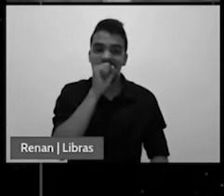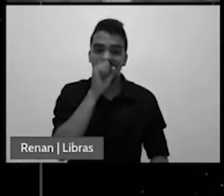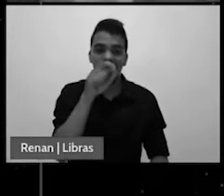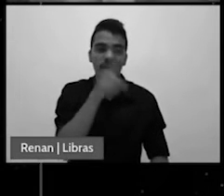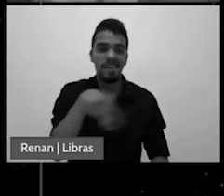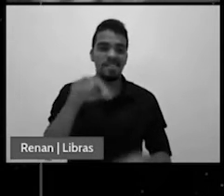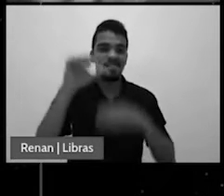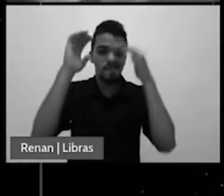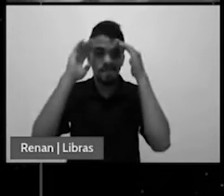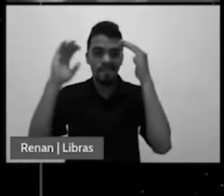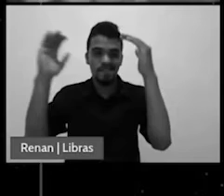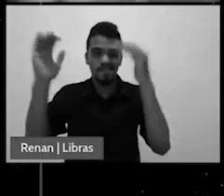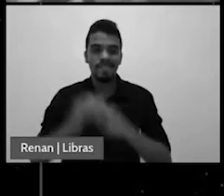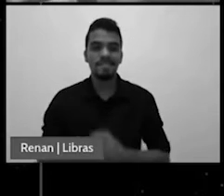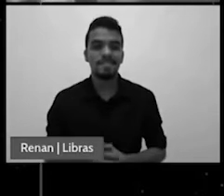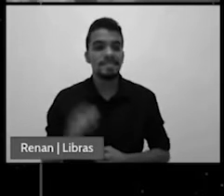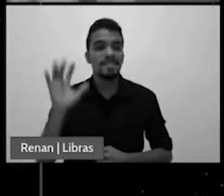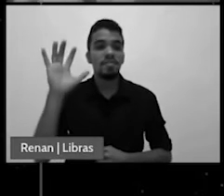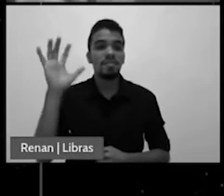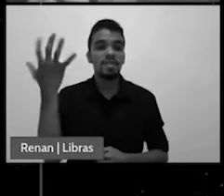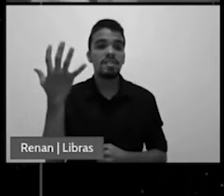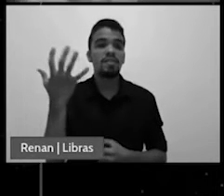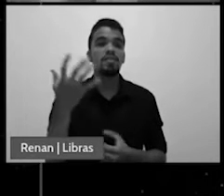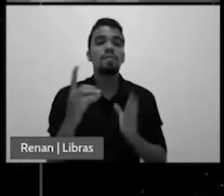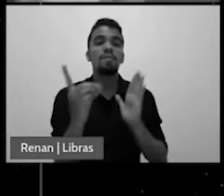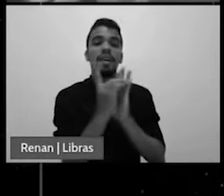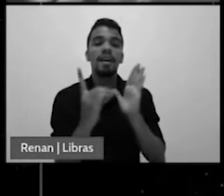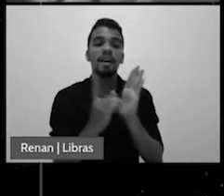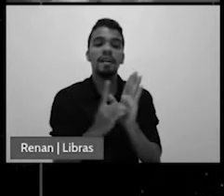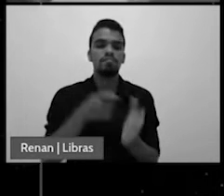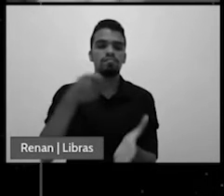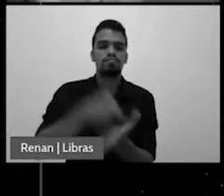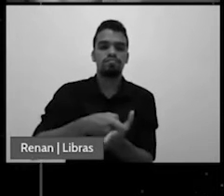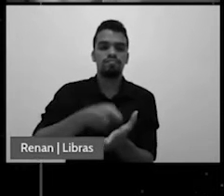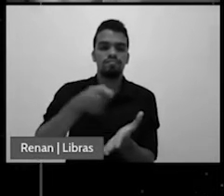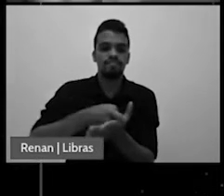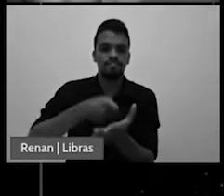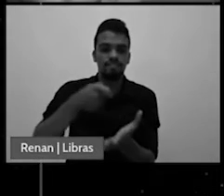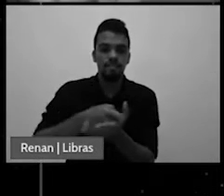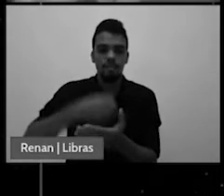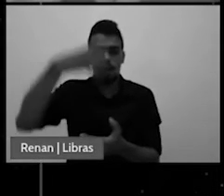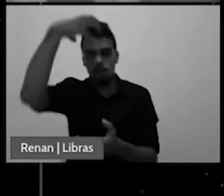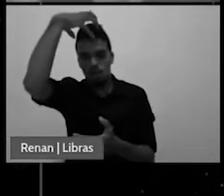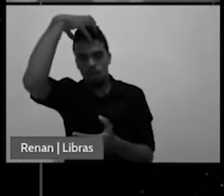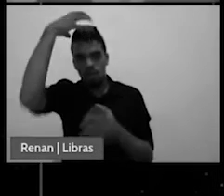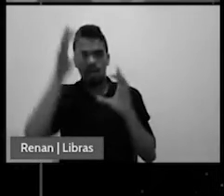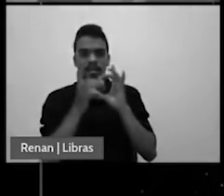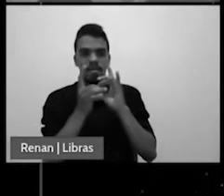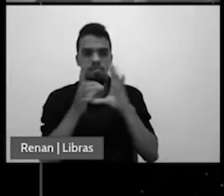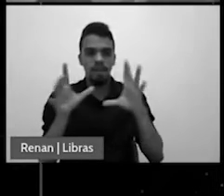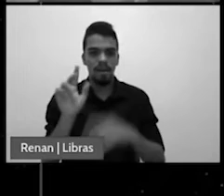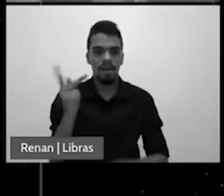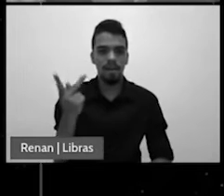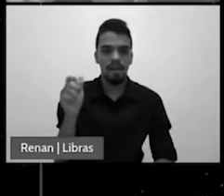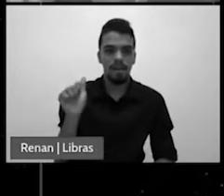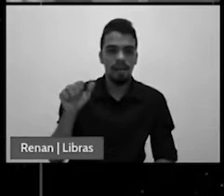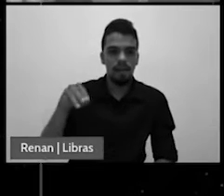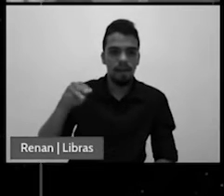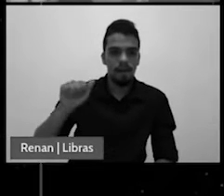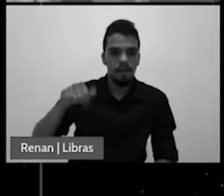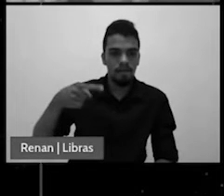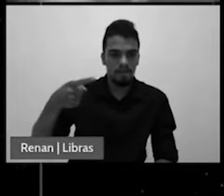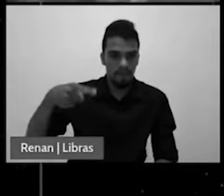rei permite a Amã, o adversário dos judeus, fazer uma lei para que fossem eliminados os judeus